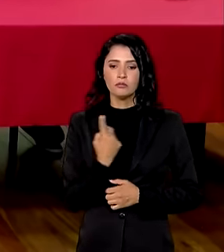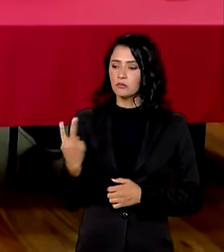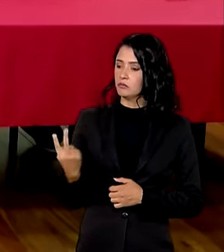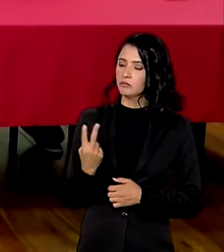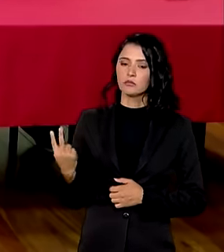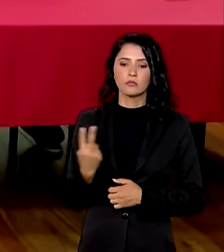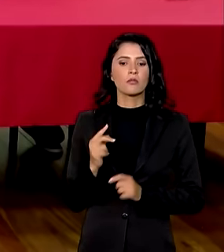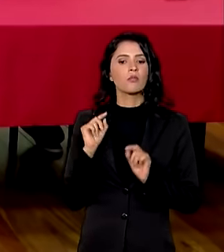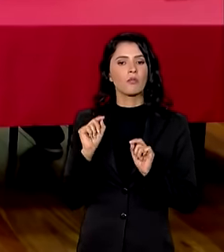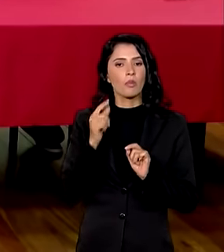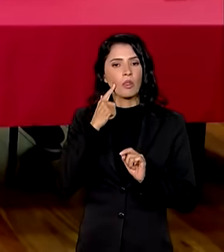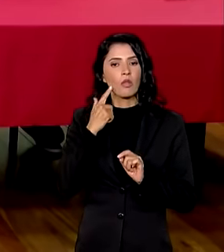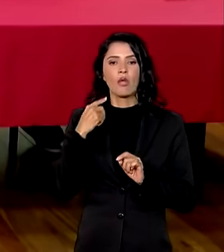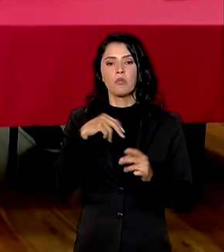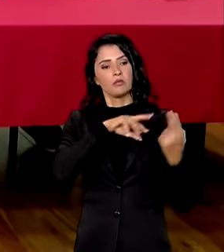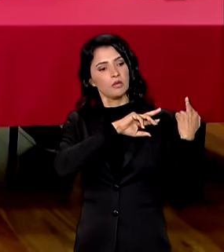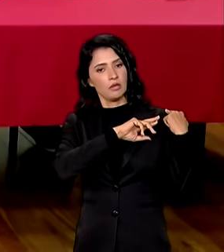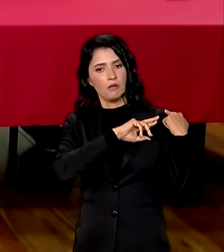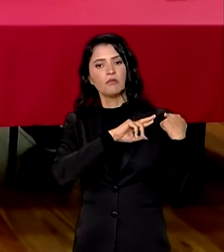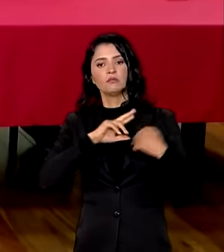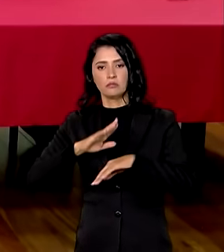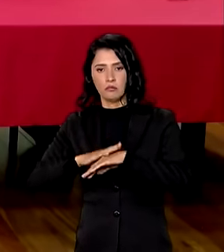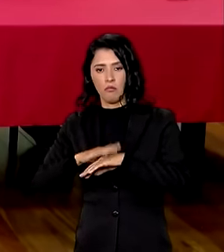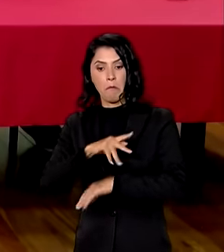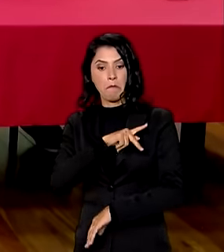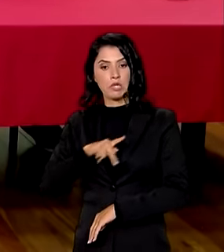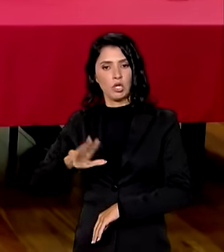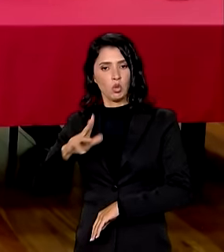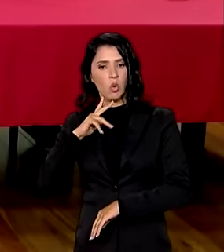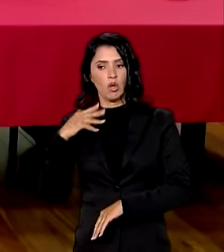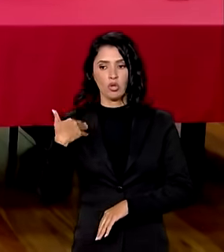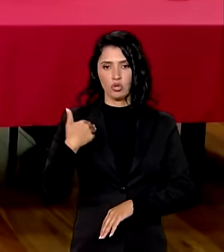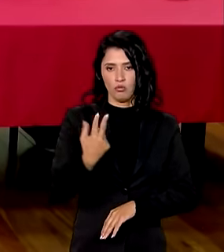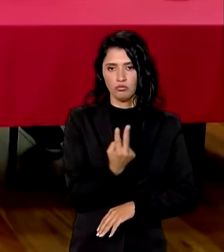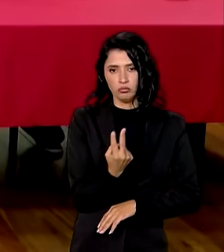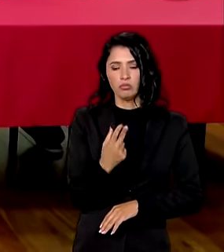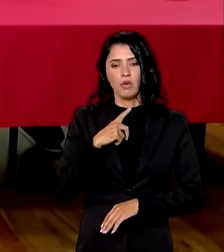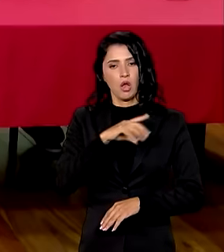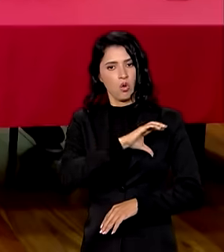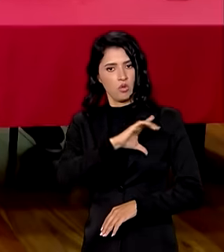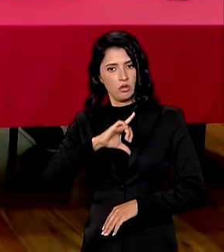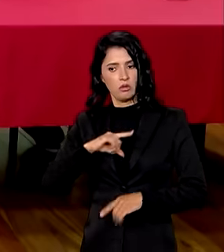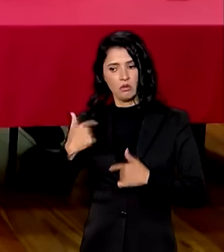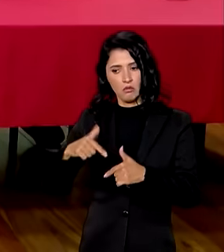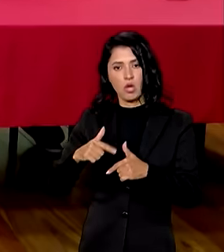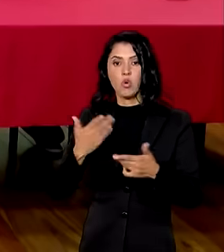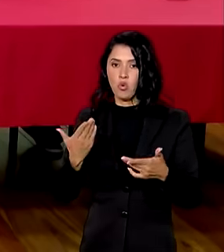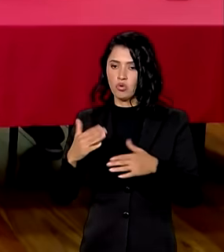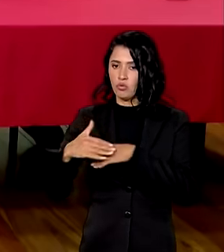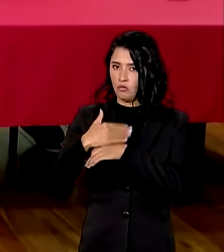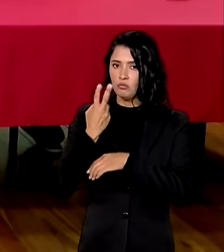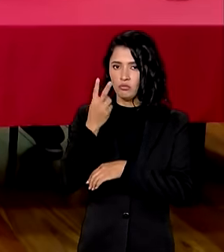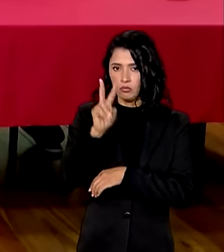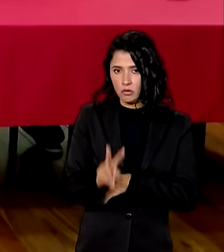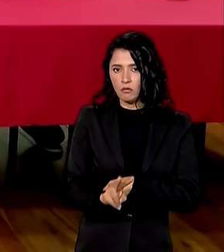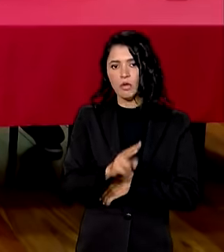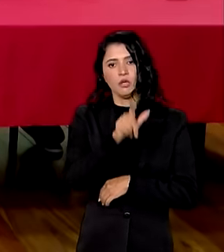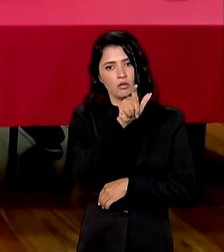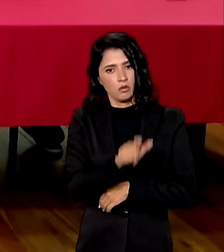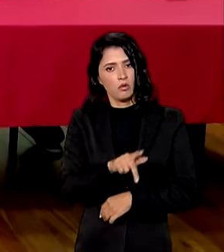designados pelo presidente Lula para coordenarmos esse trabalho. Falamos hoje duas vezes com o presidente Lula,